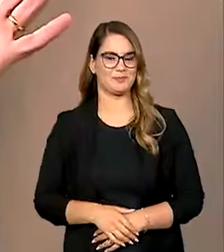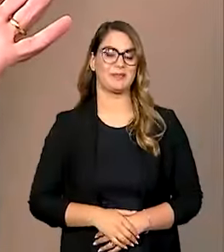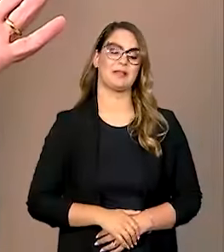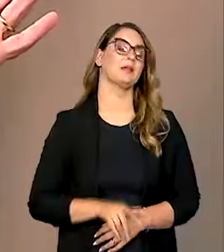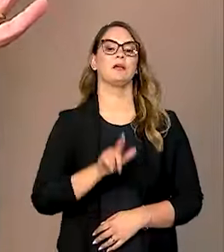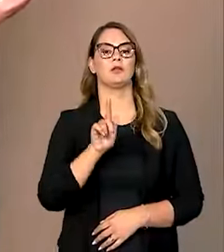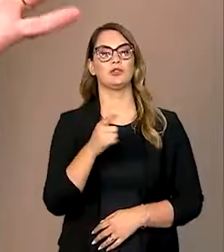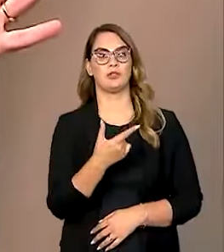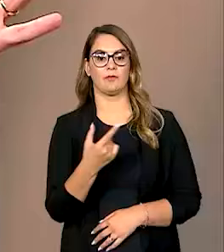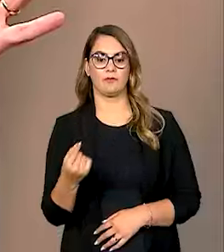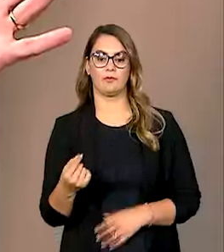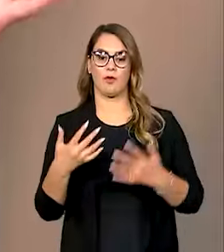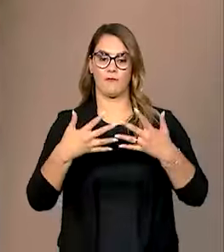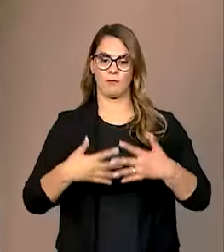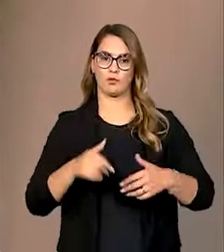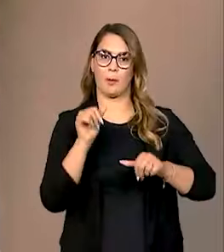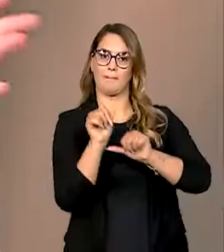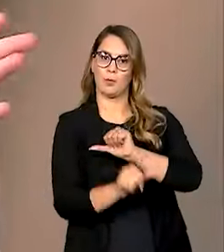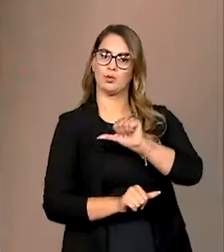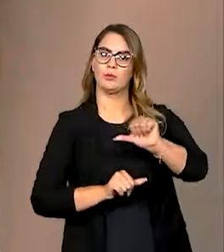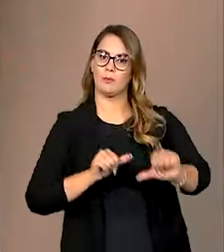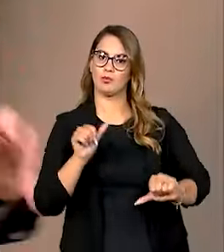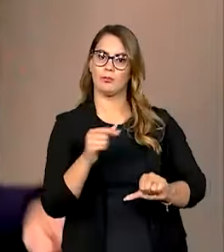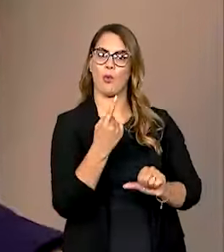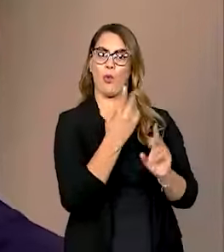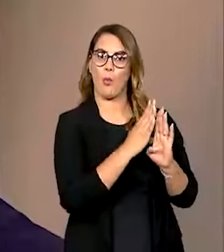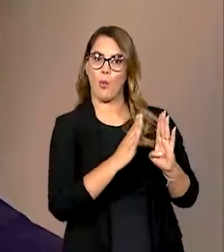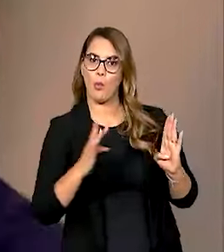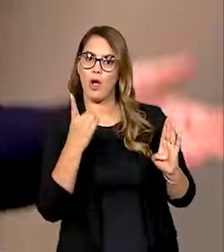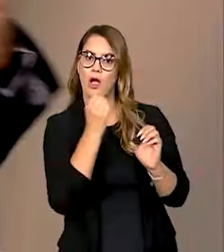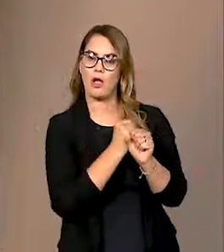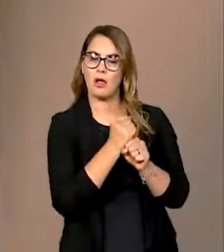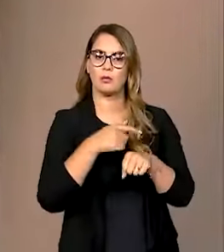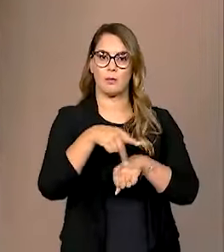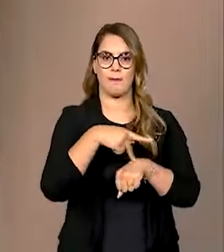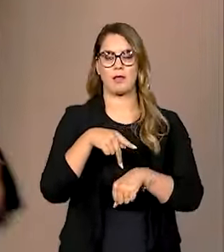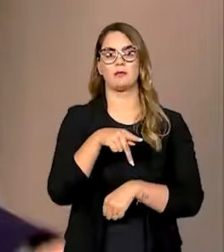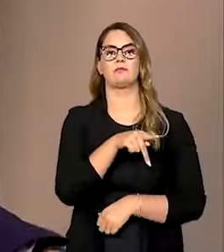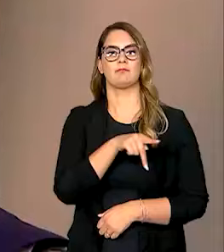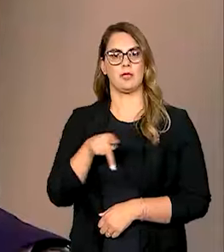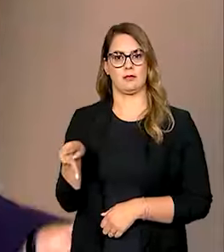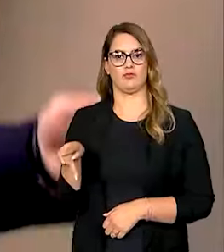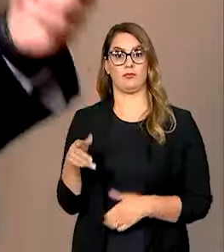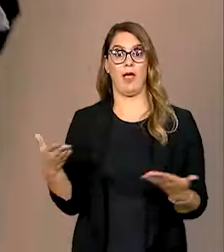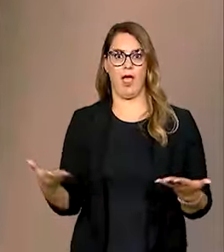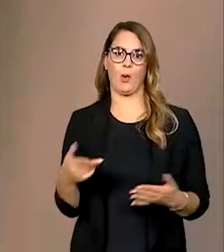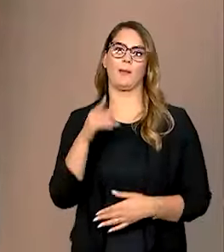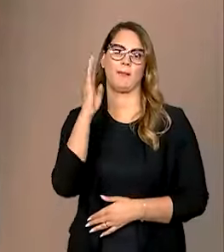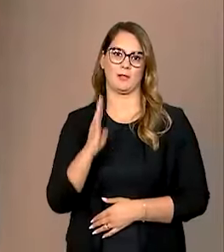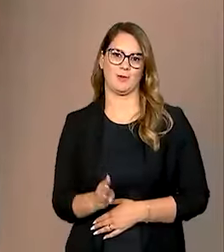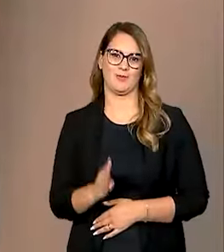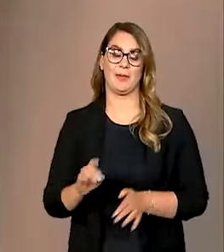G20 funciona de forma rotativa. Cada ano um país tem a presidência. Esse ano cabe ao Brasil, mas é de fato a